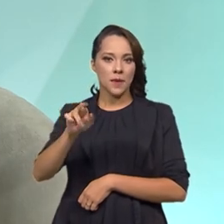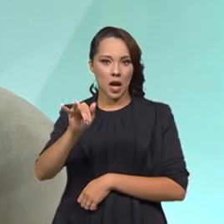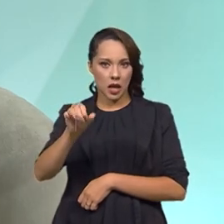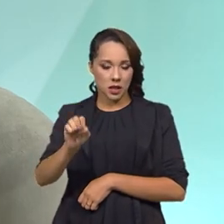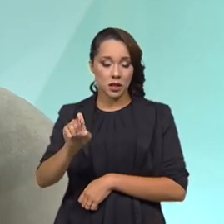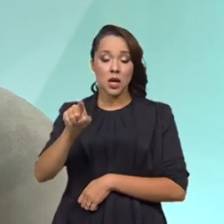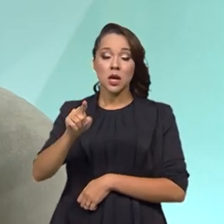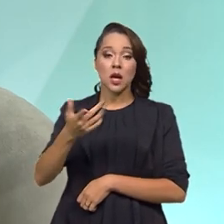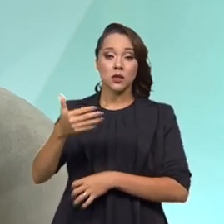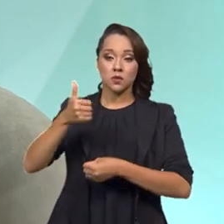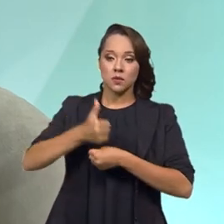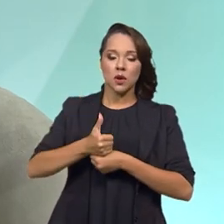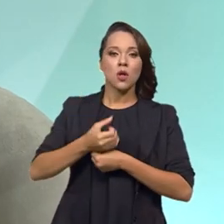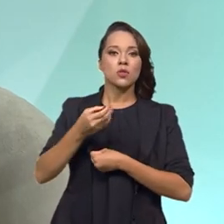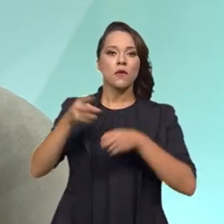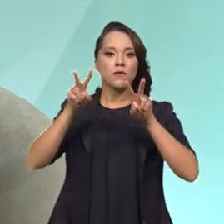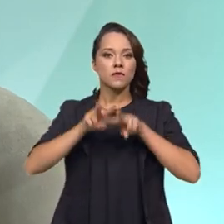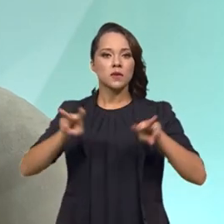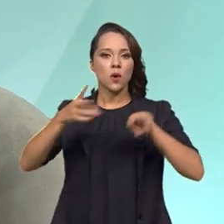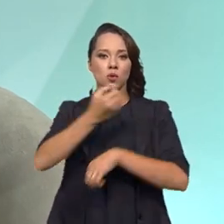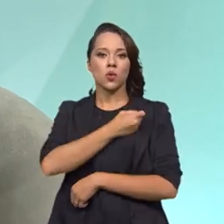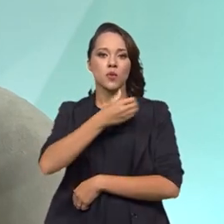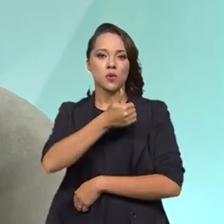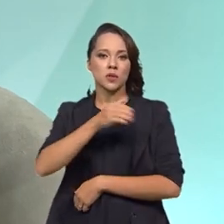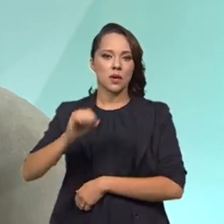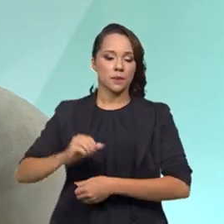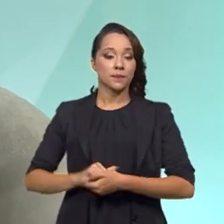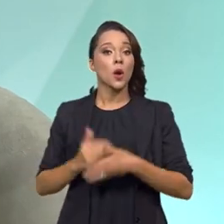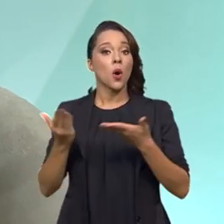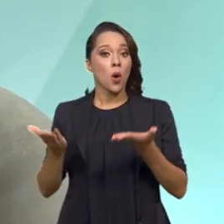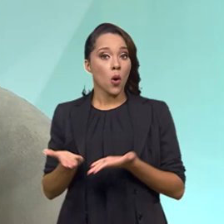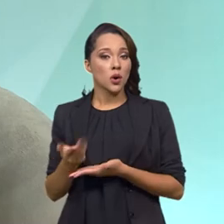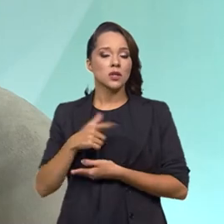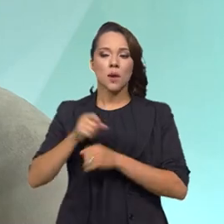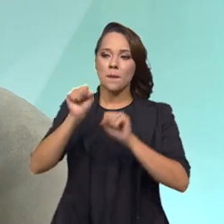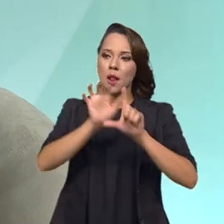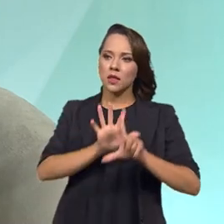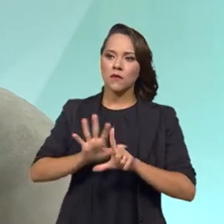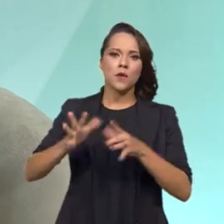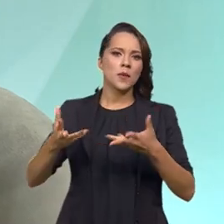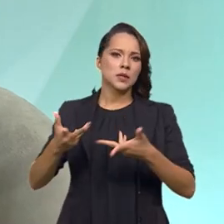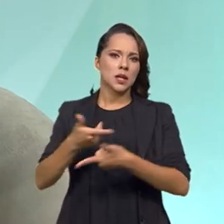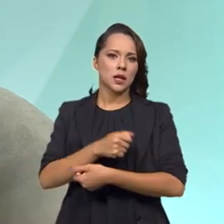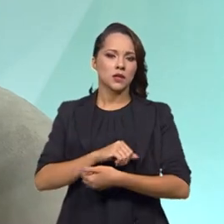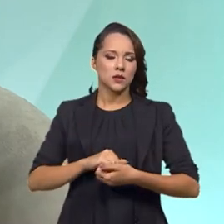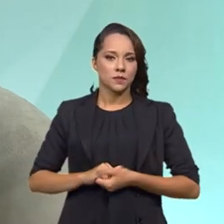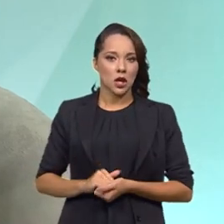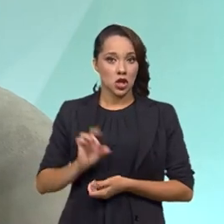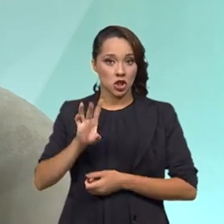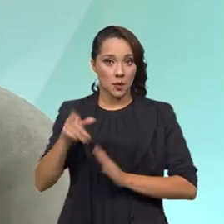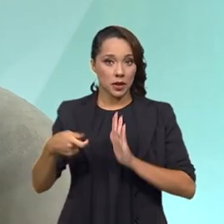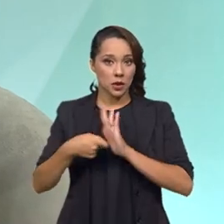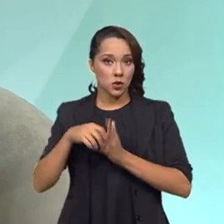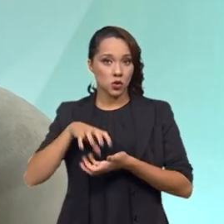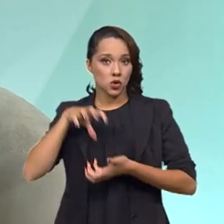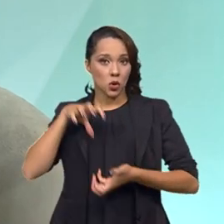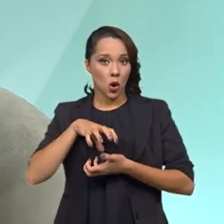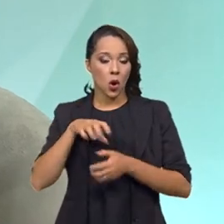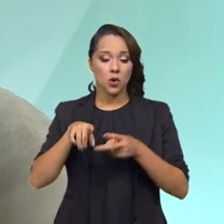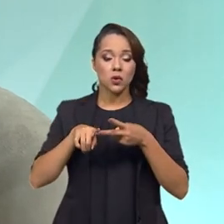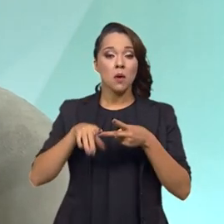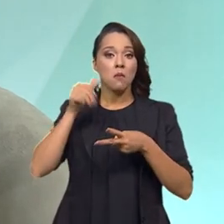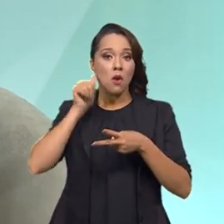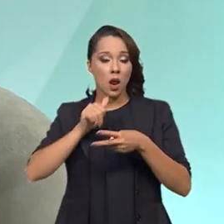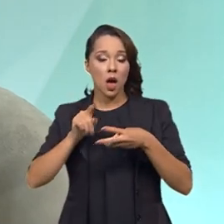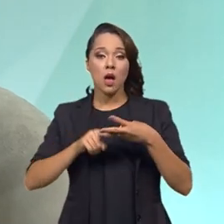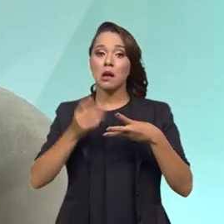que desse uma nova visão ao Disque 100. Então, hoje ele tem uma plataforma excelente, não só para denúncias de idosos, mas de mulheres,